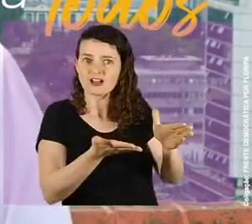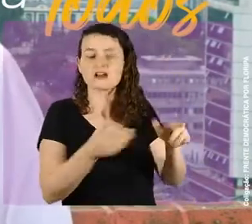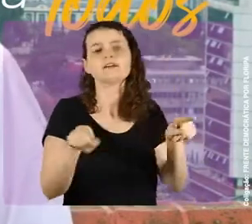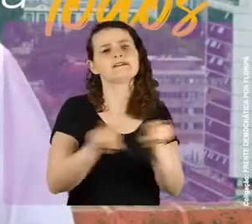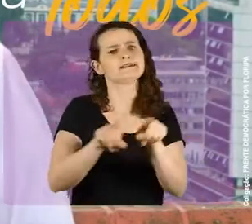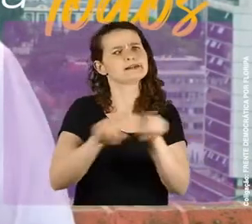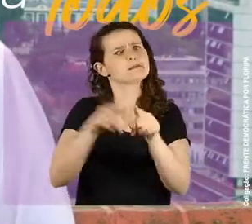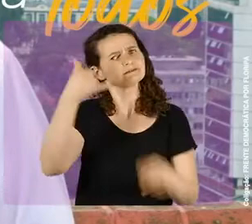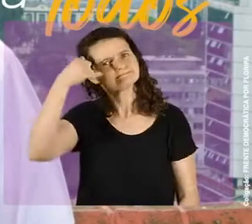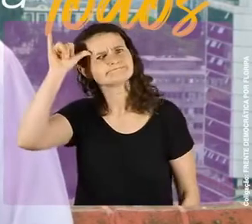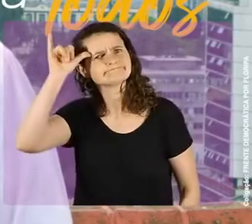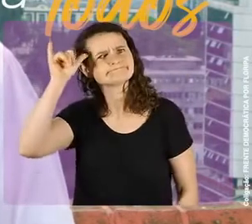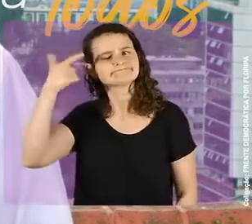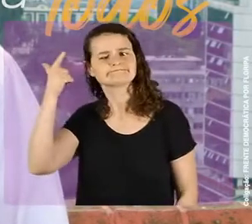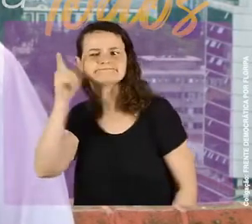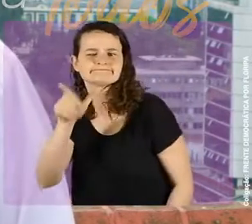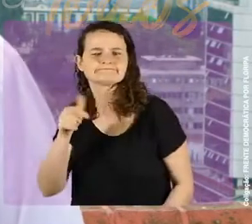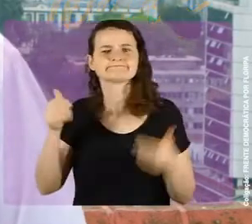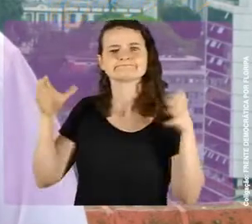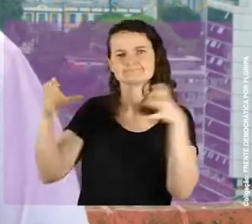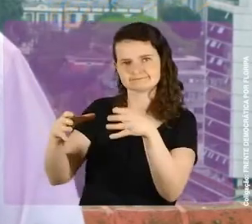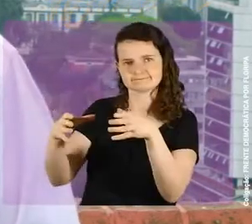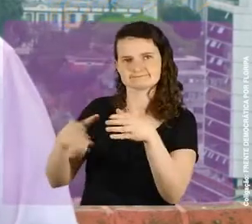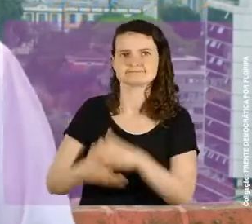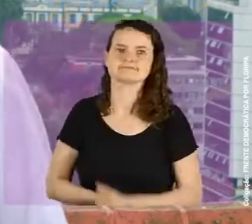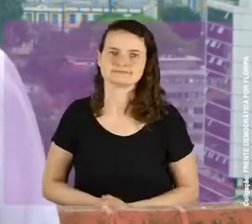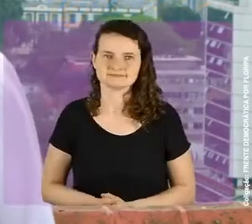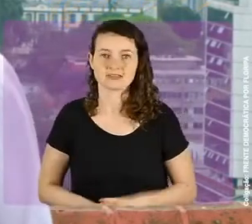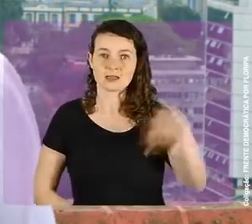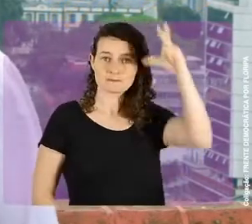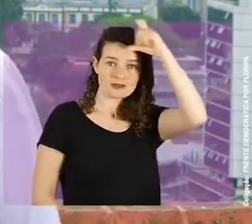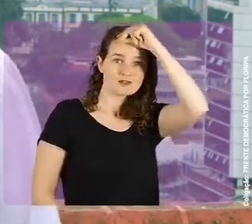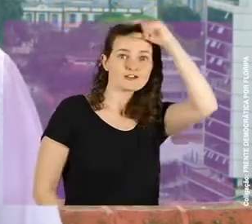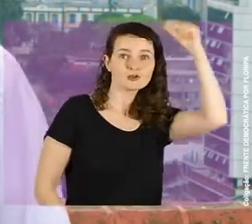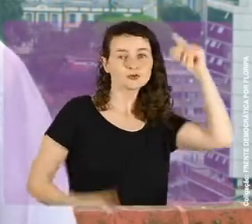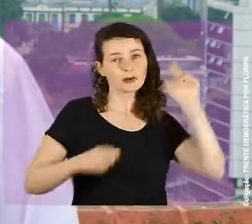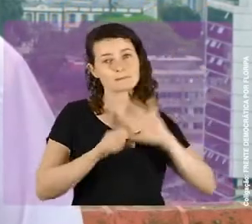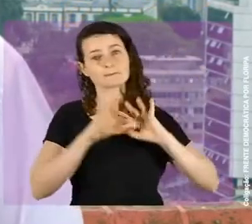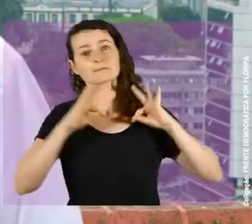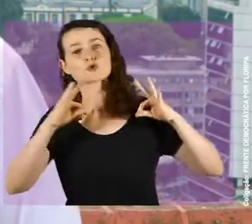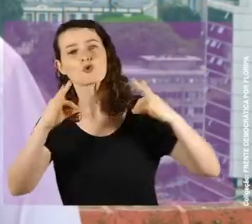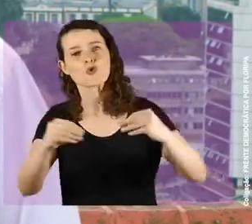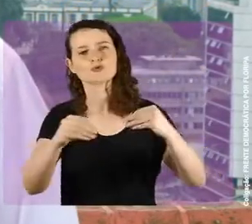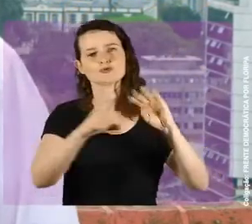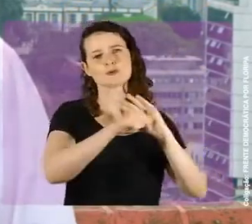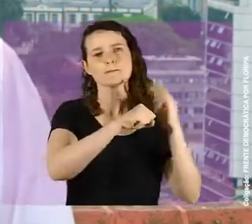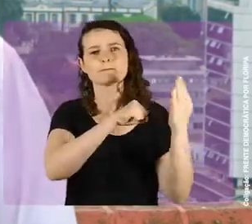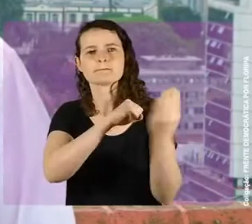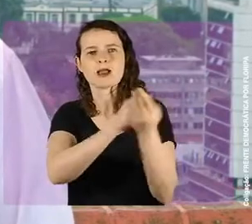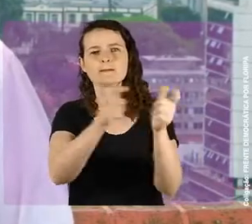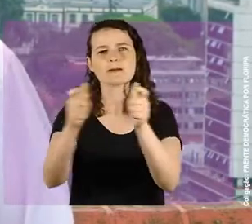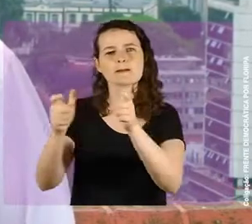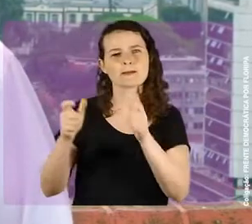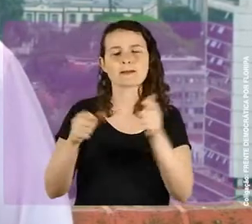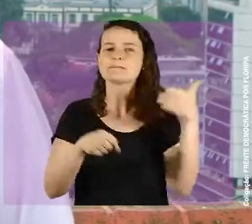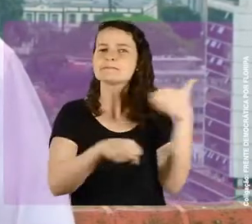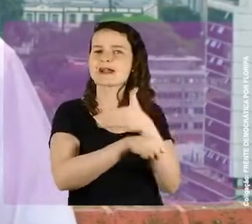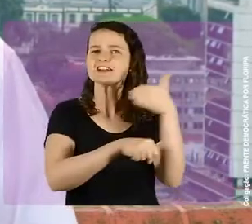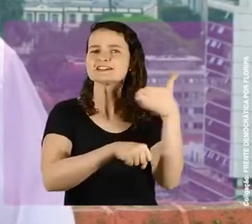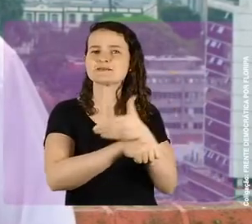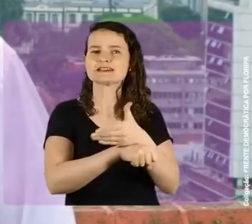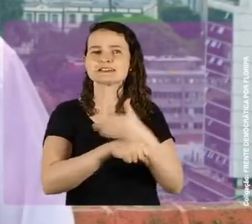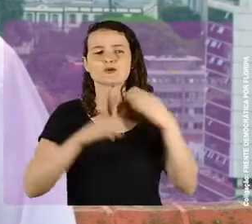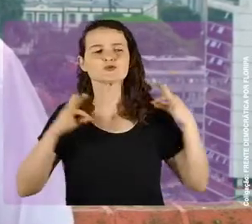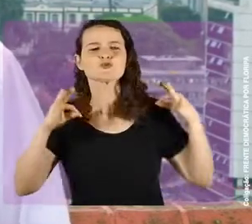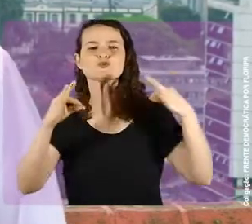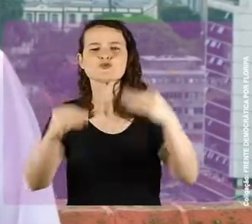ninguém, sem privilegiar ninguém. É levar a prefeitura a todos os bairros e de lá trazer a participação